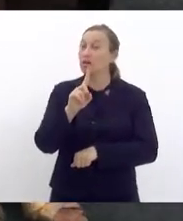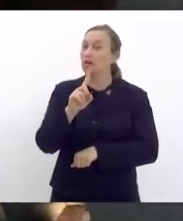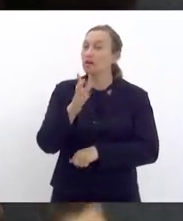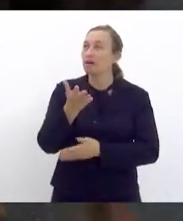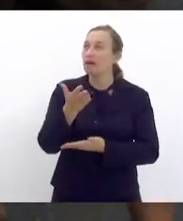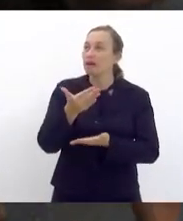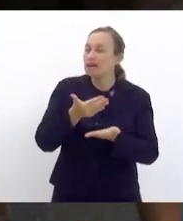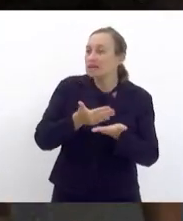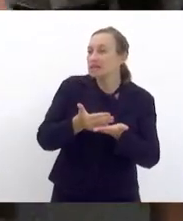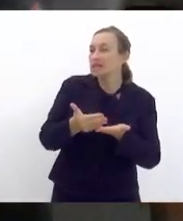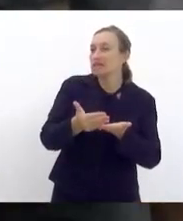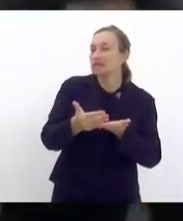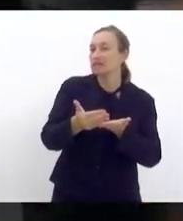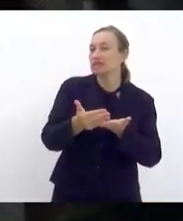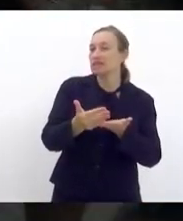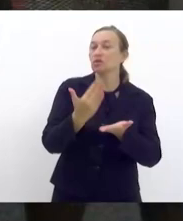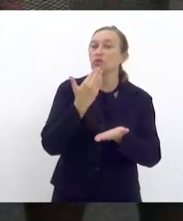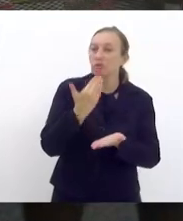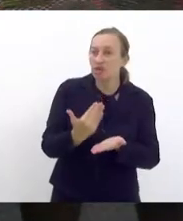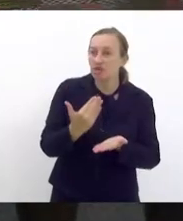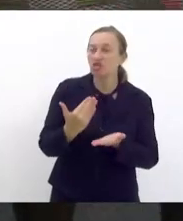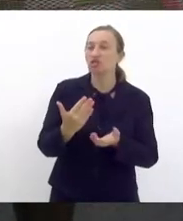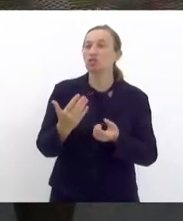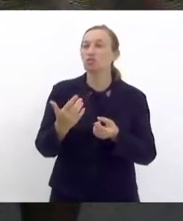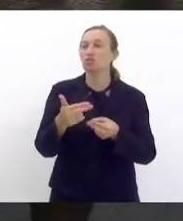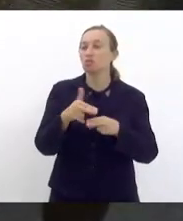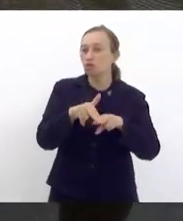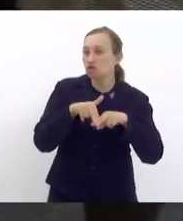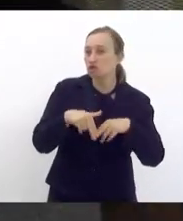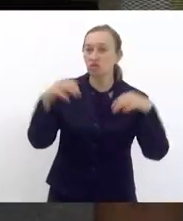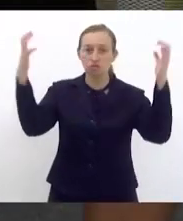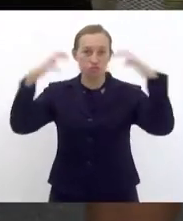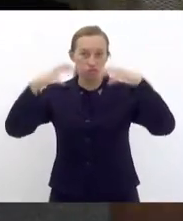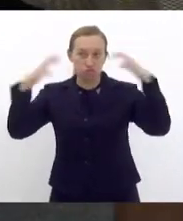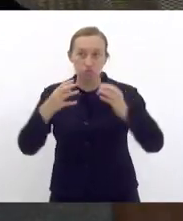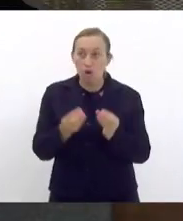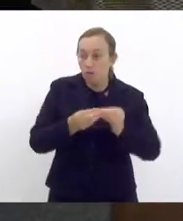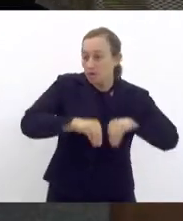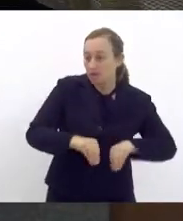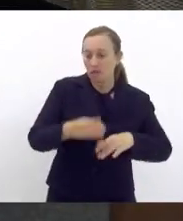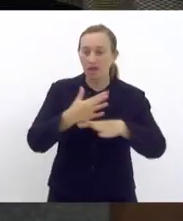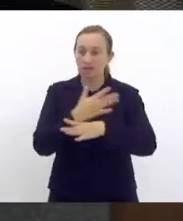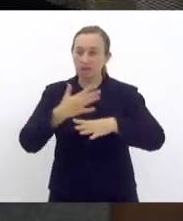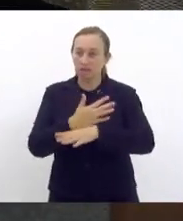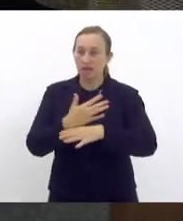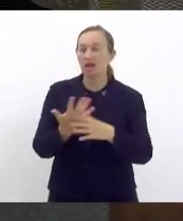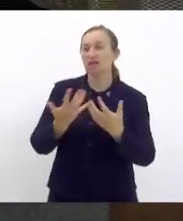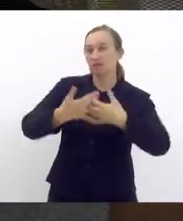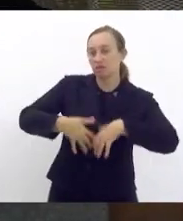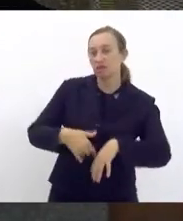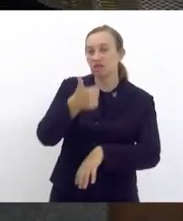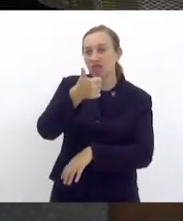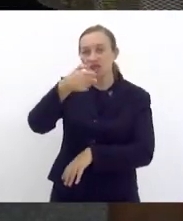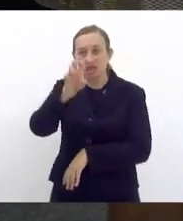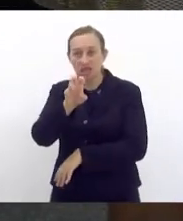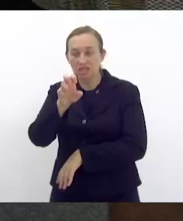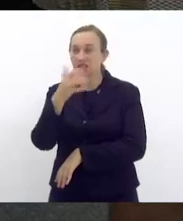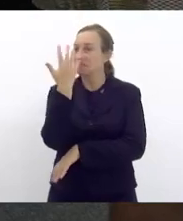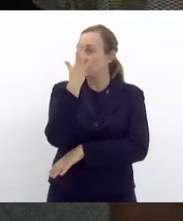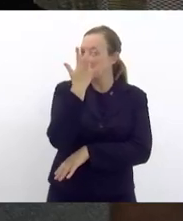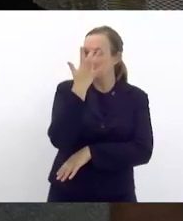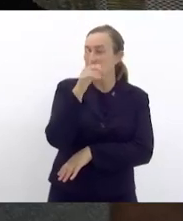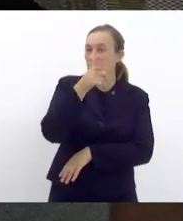partir das ocorrências, das chuvas que atingiram a cidade de Petrópolis no dia 15 de fevereiro de